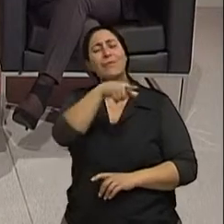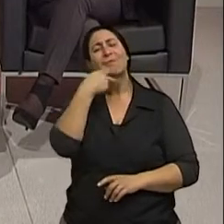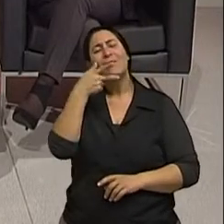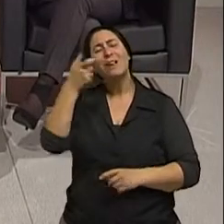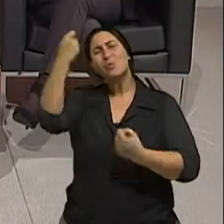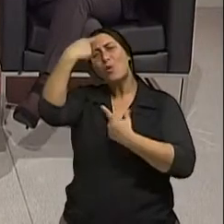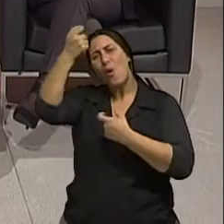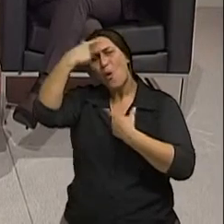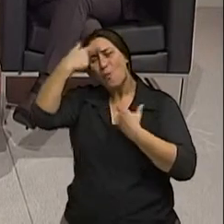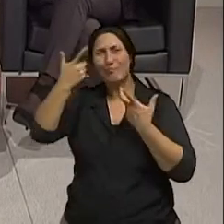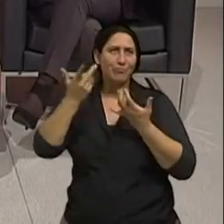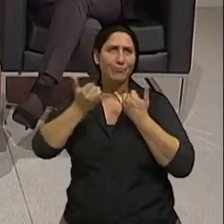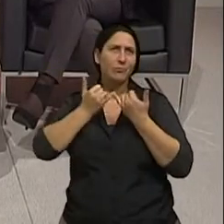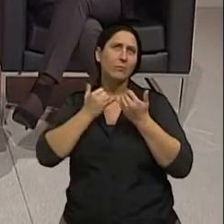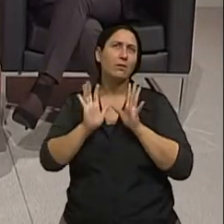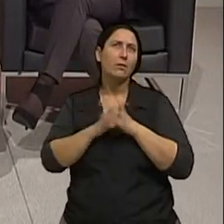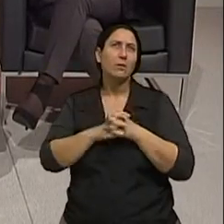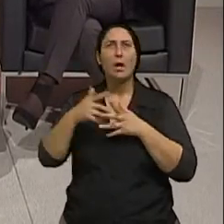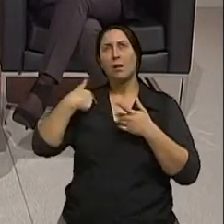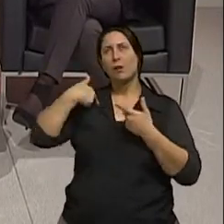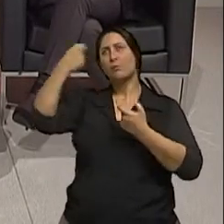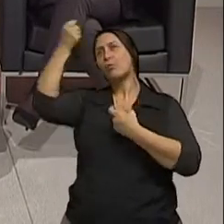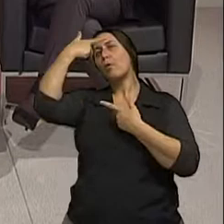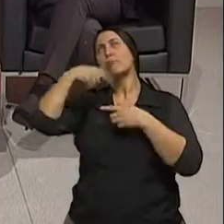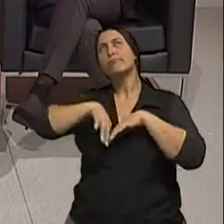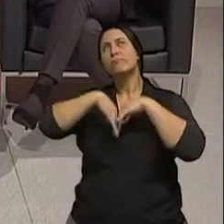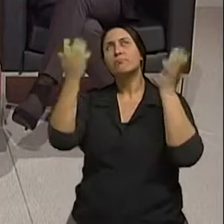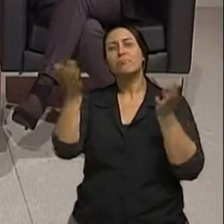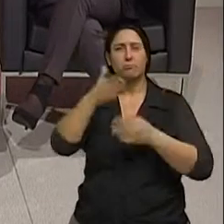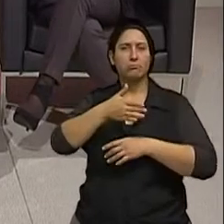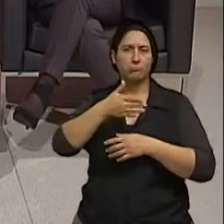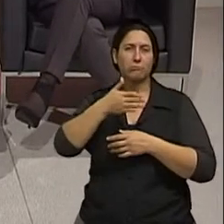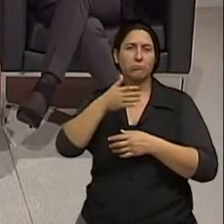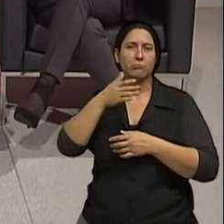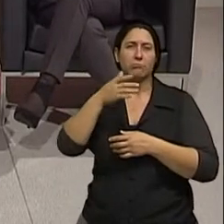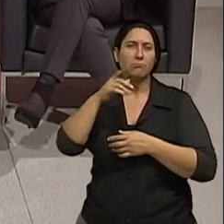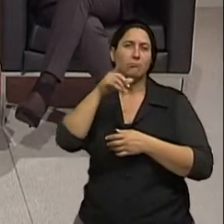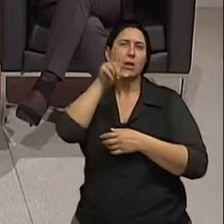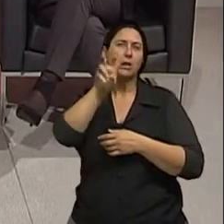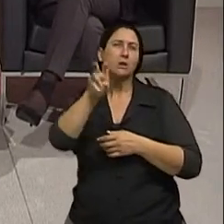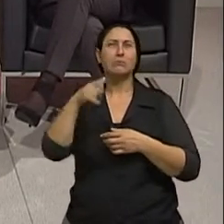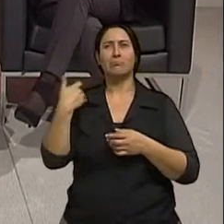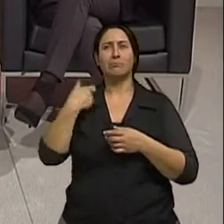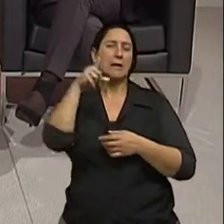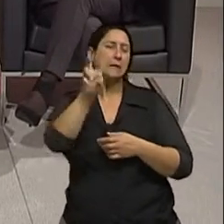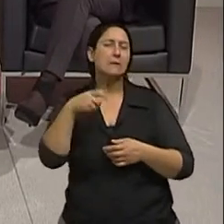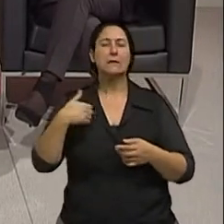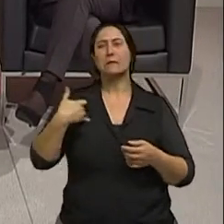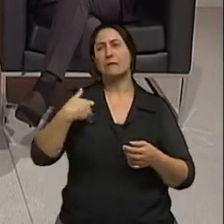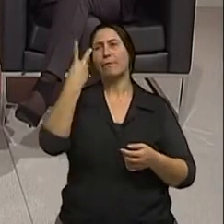disso? Quer dizer, o sol que eu fiquei exposta com 15, que já faz muito tempo, com 20, com 30,